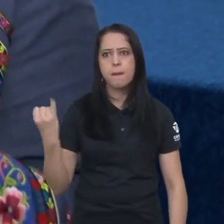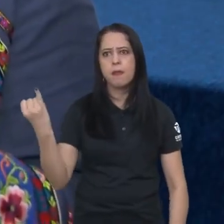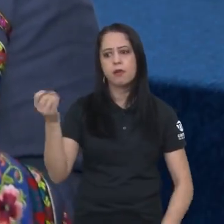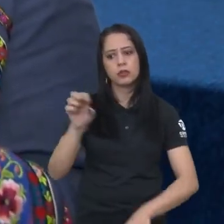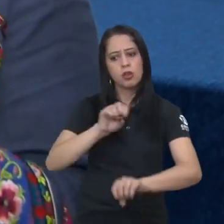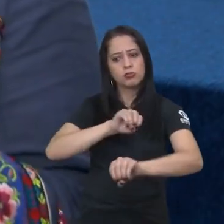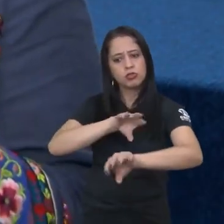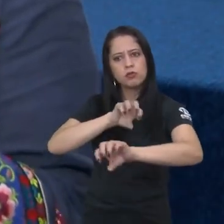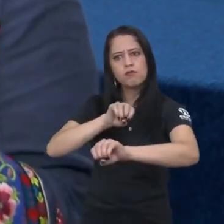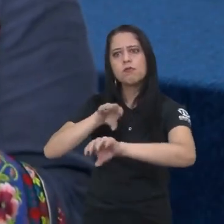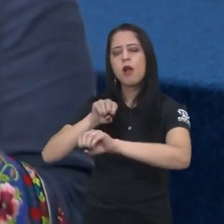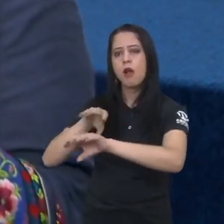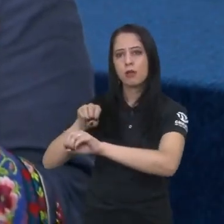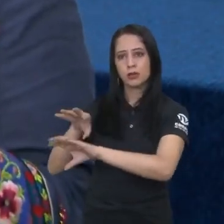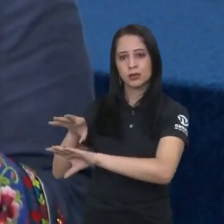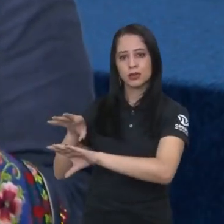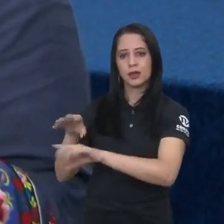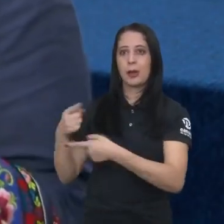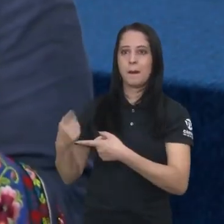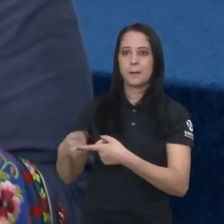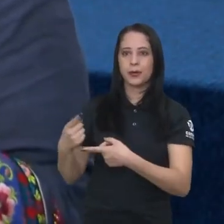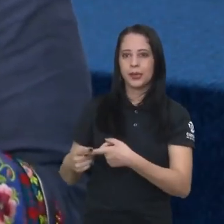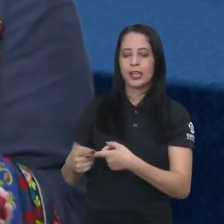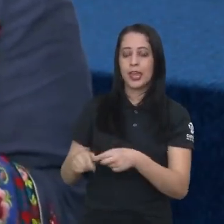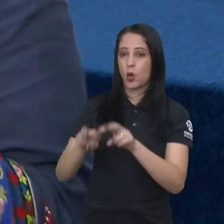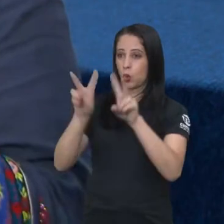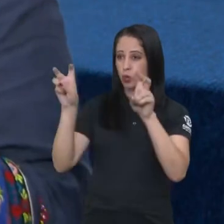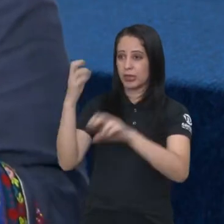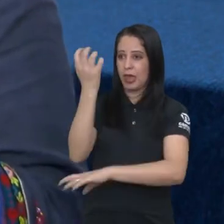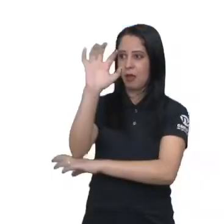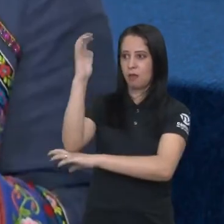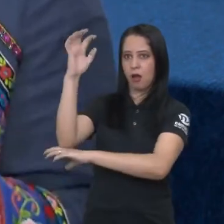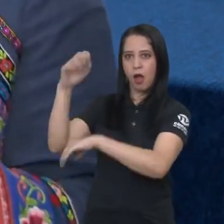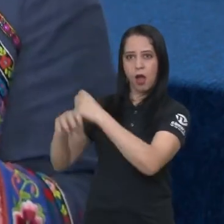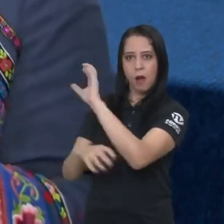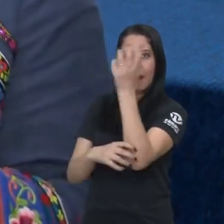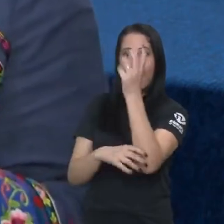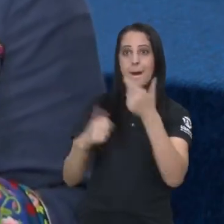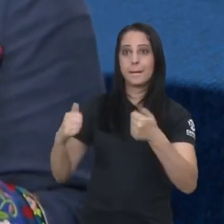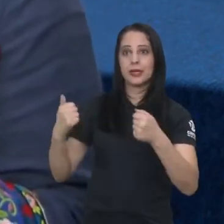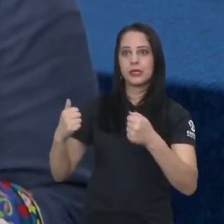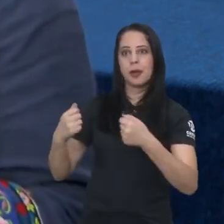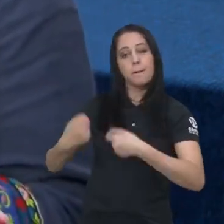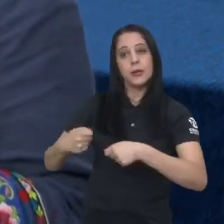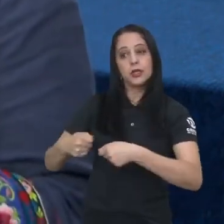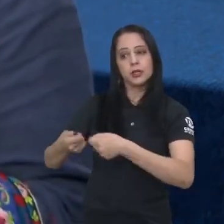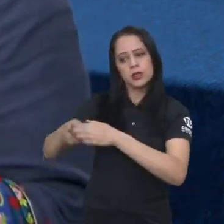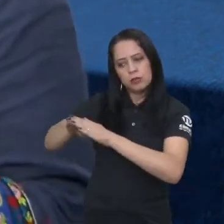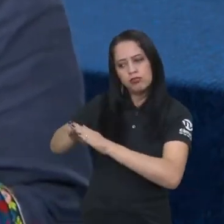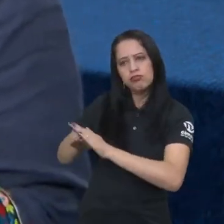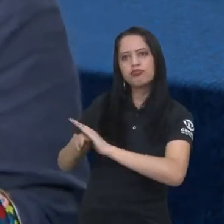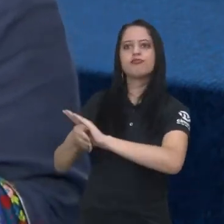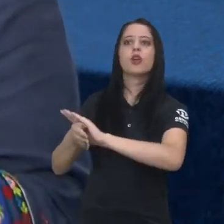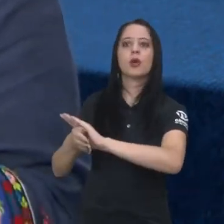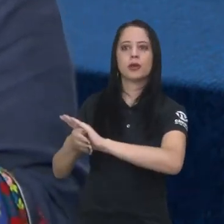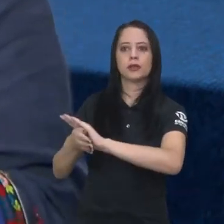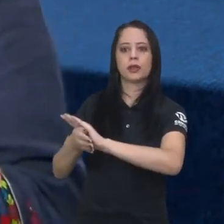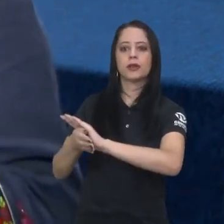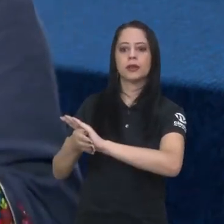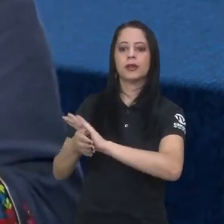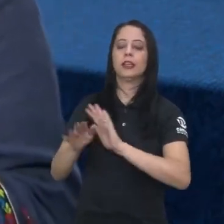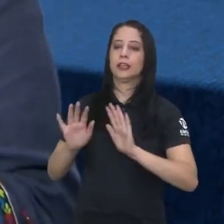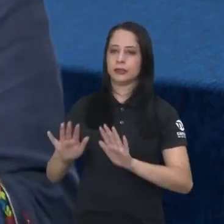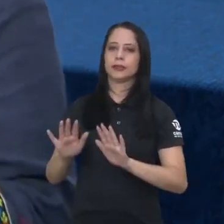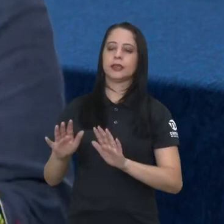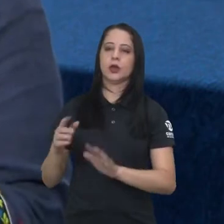para educar as pessoas, porque essa questão ambiental é costume. Todo esse processo é fundamental e